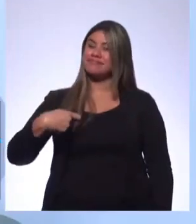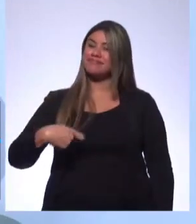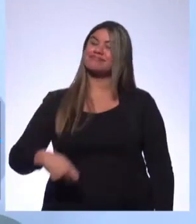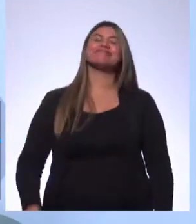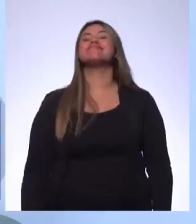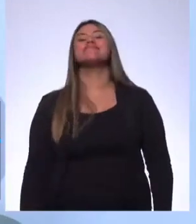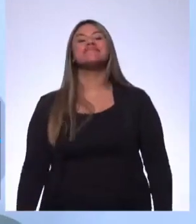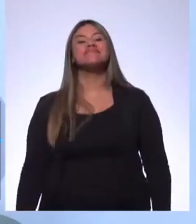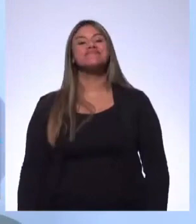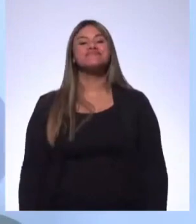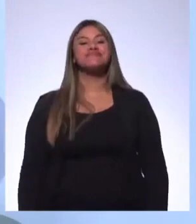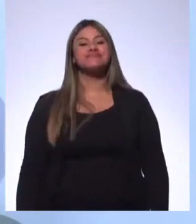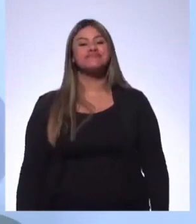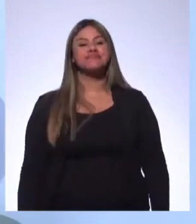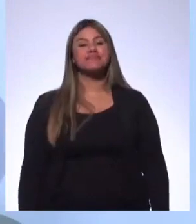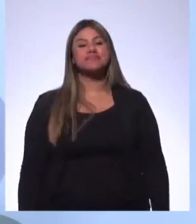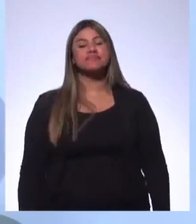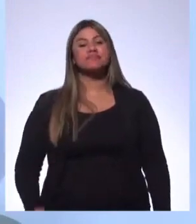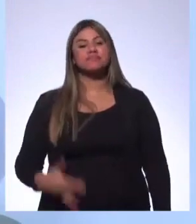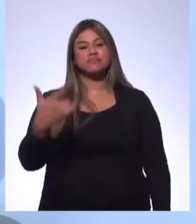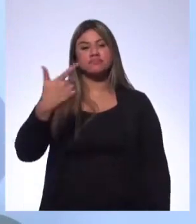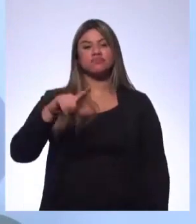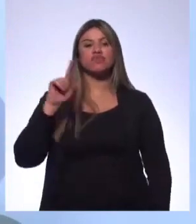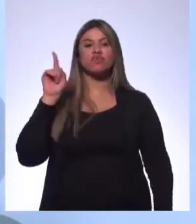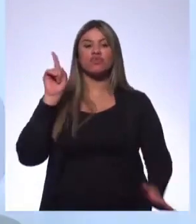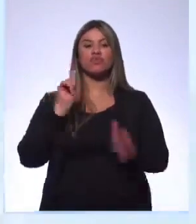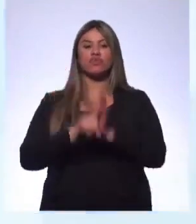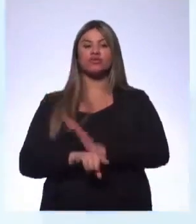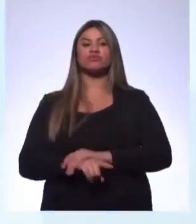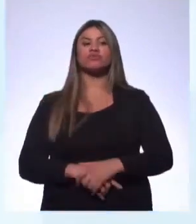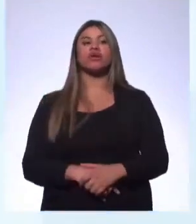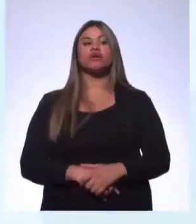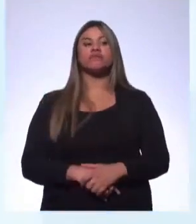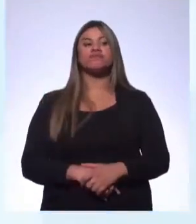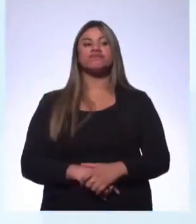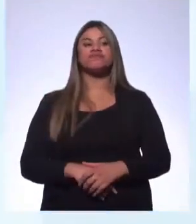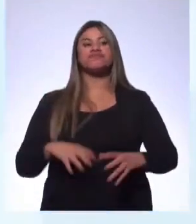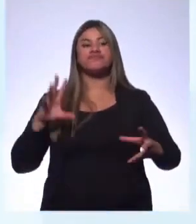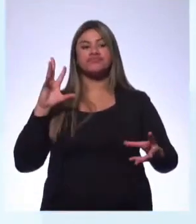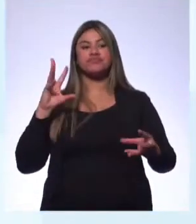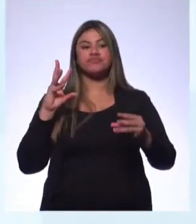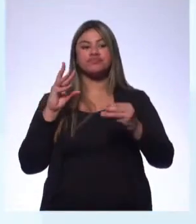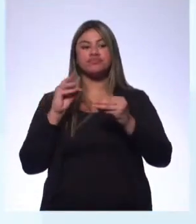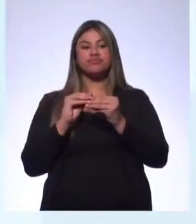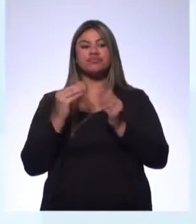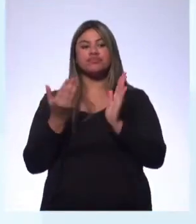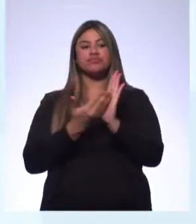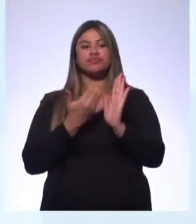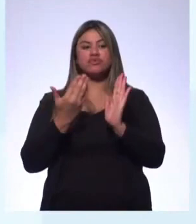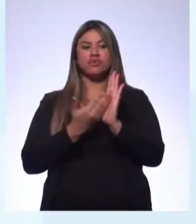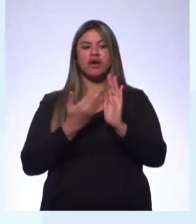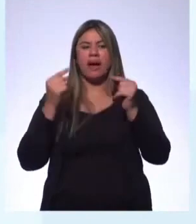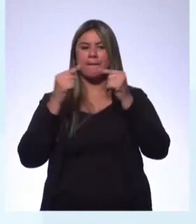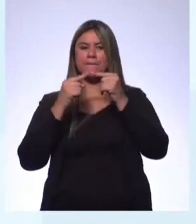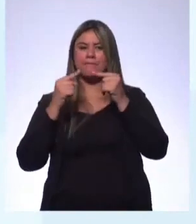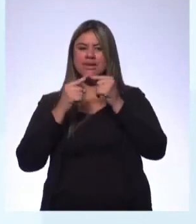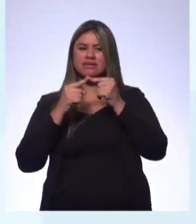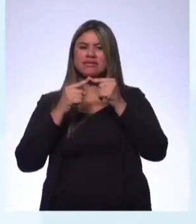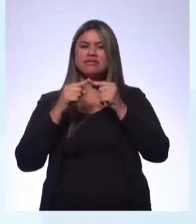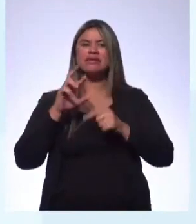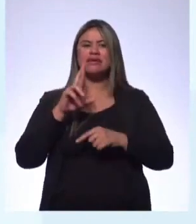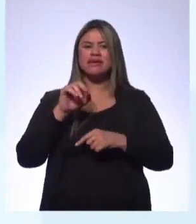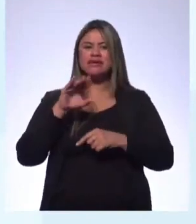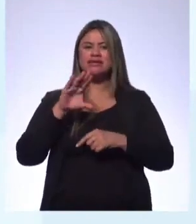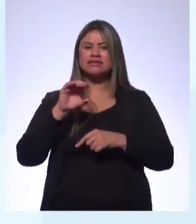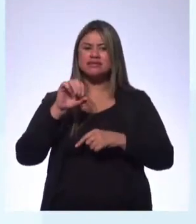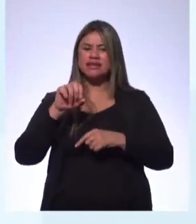Vamos para a próxima. Depois disso, vamos para a próxima pergunta. Fazer um breve resumo da obra. Já é o suficiente em uma resenha? Então, você